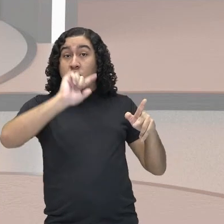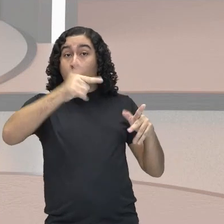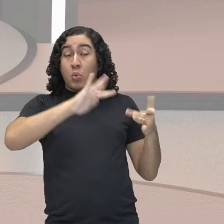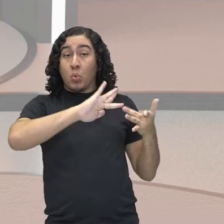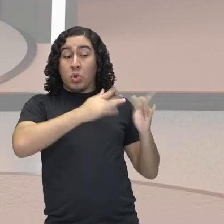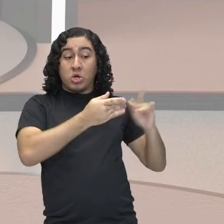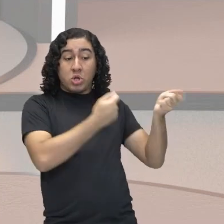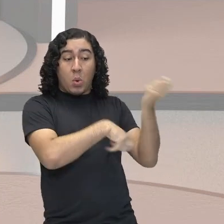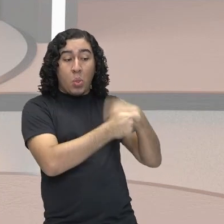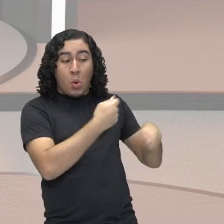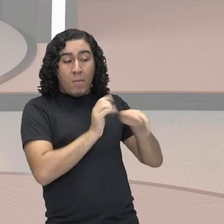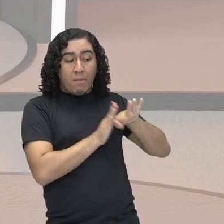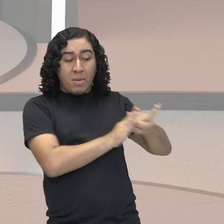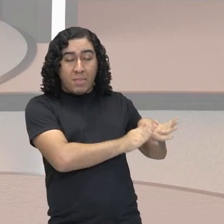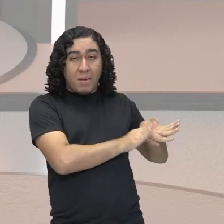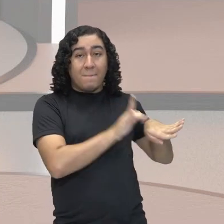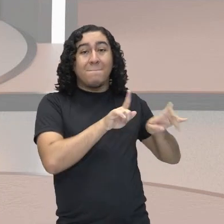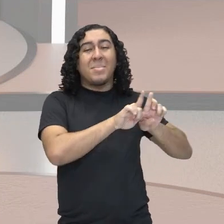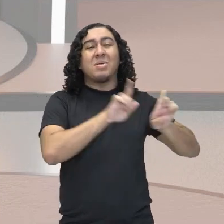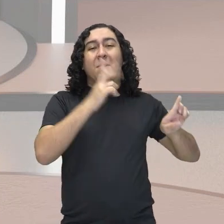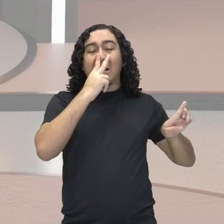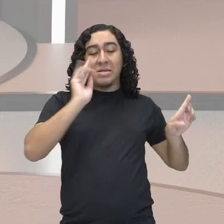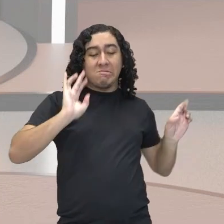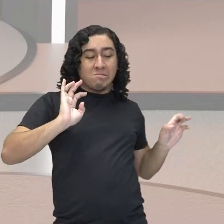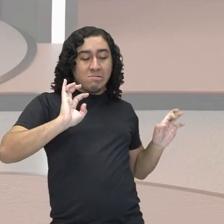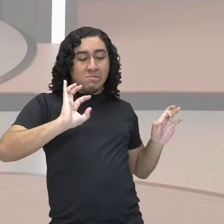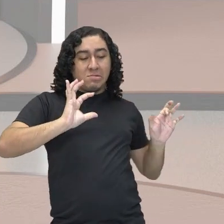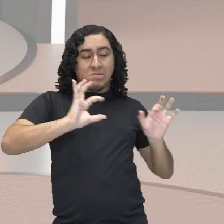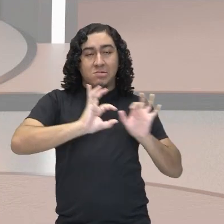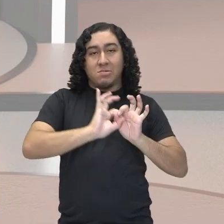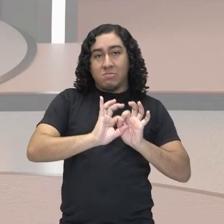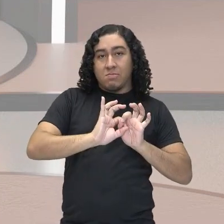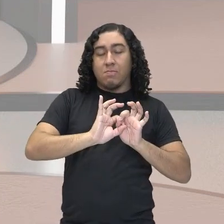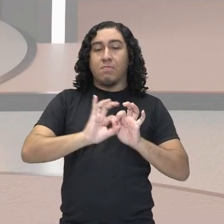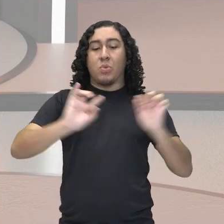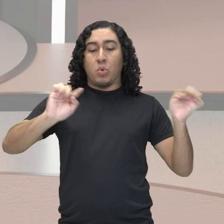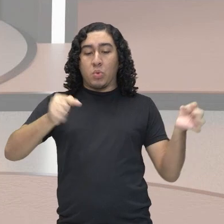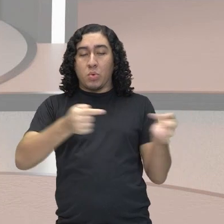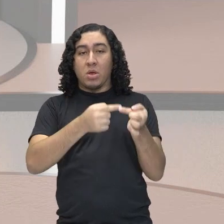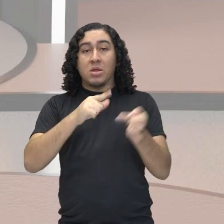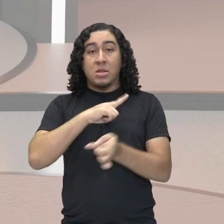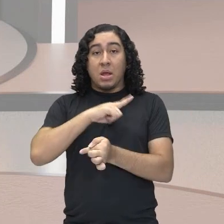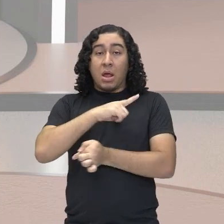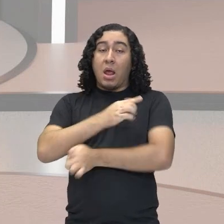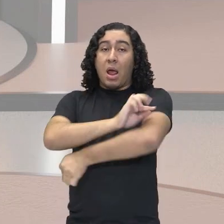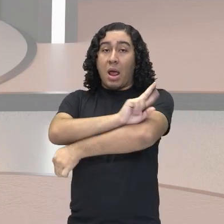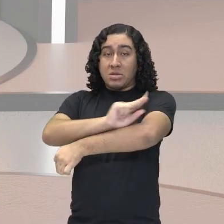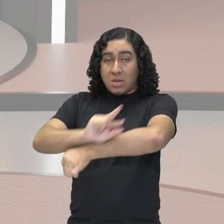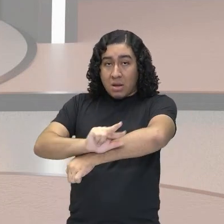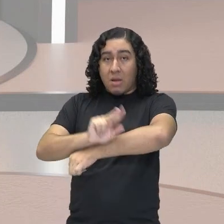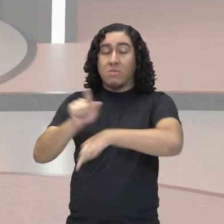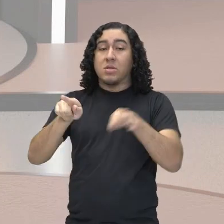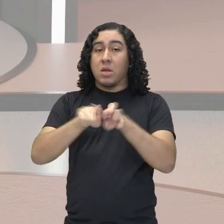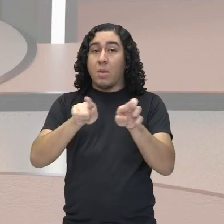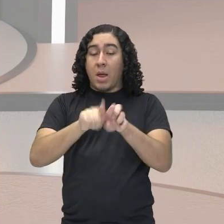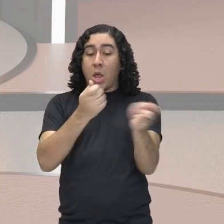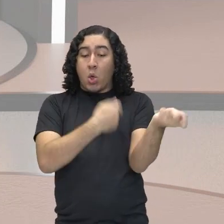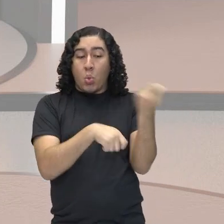duas estão intimamente ligadas. Aquelas raciais e econômicas estão